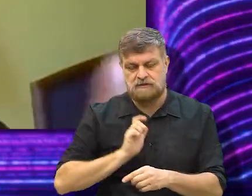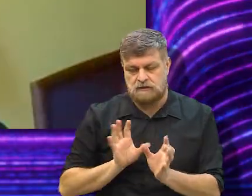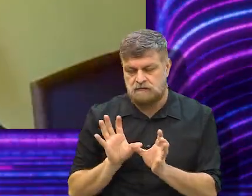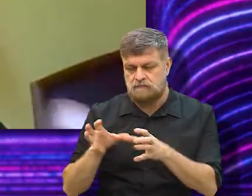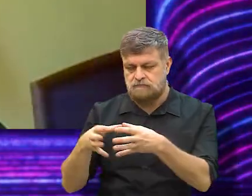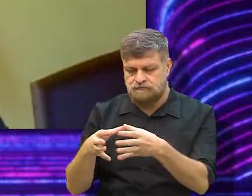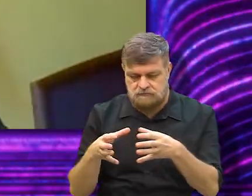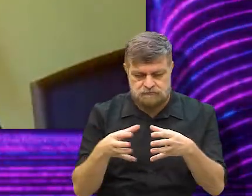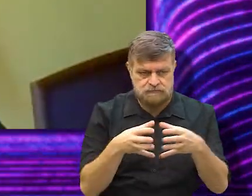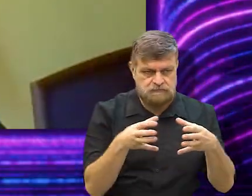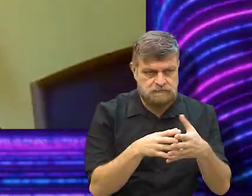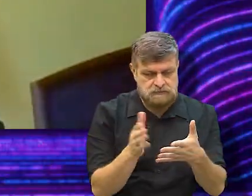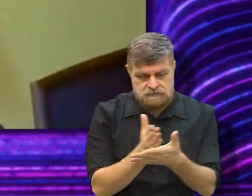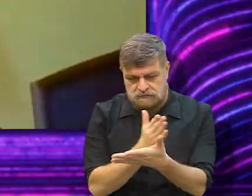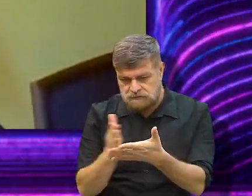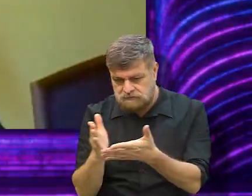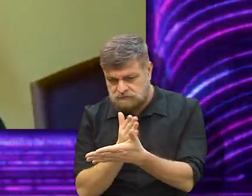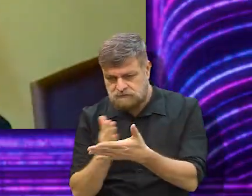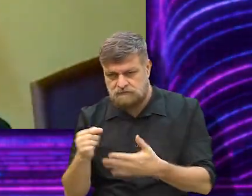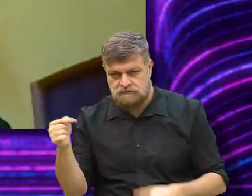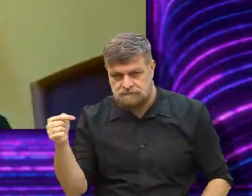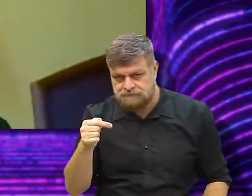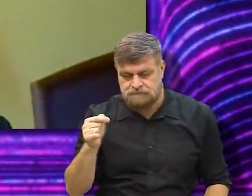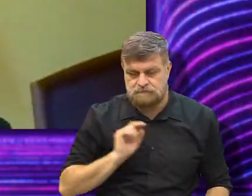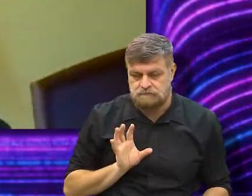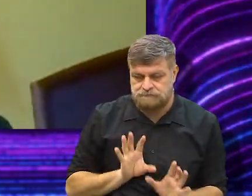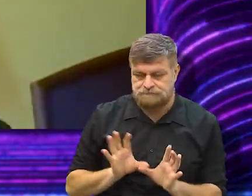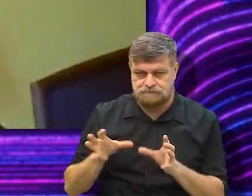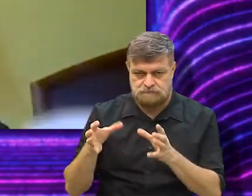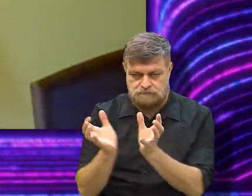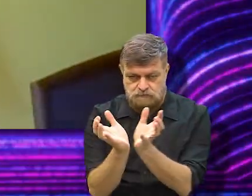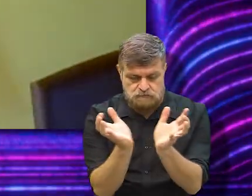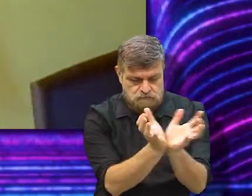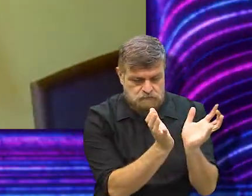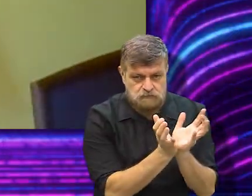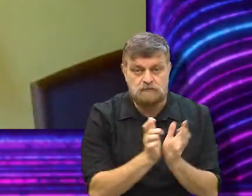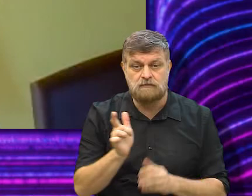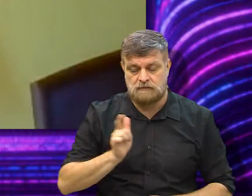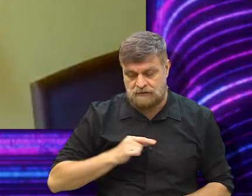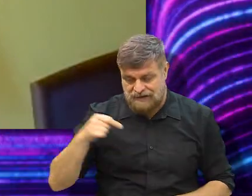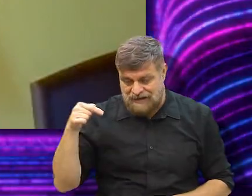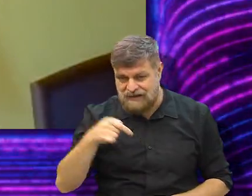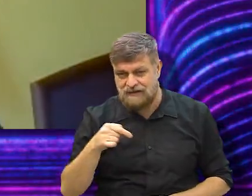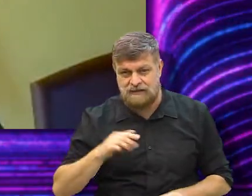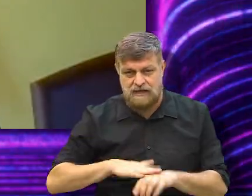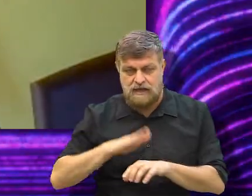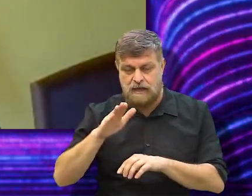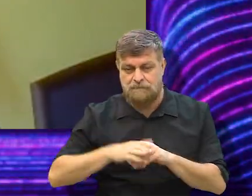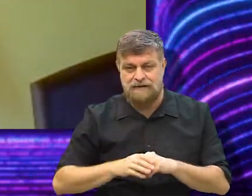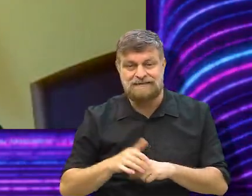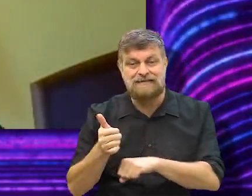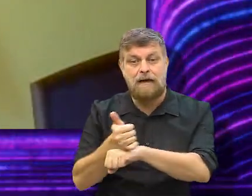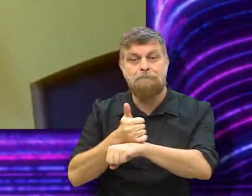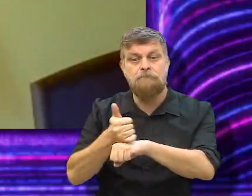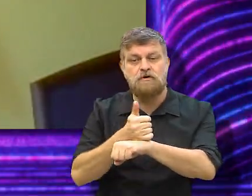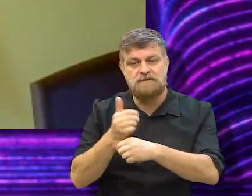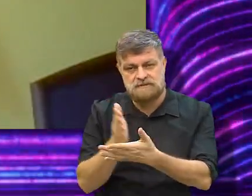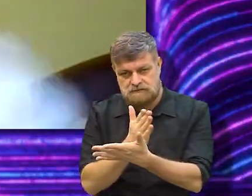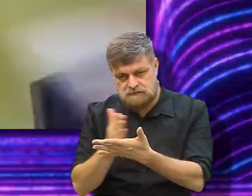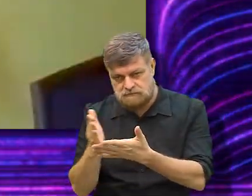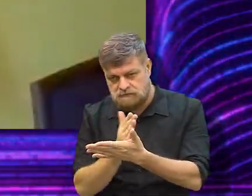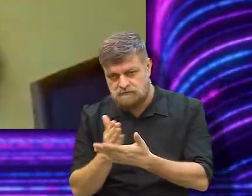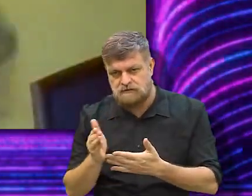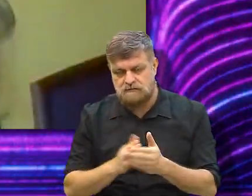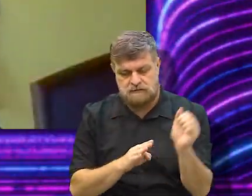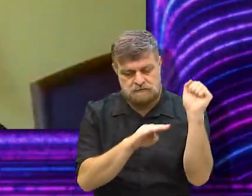das facções no Divergente. E aqui é mais em sentido de profissão.